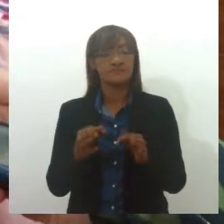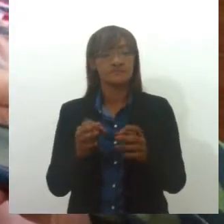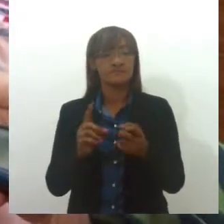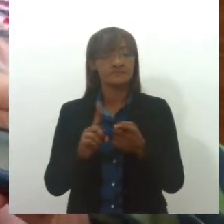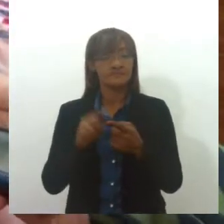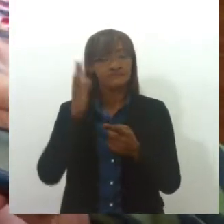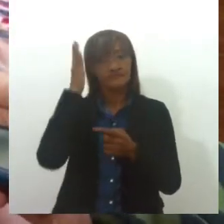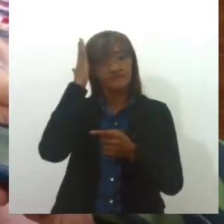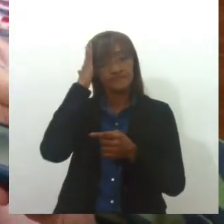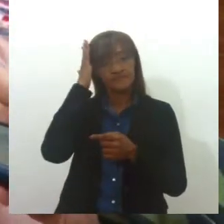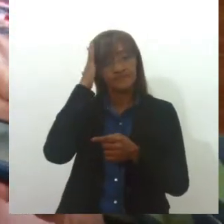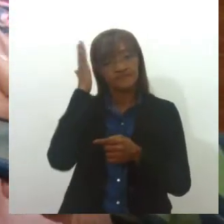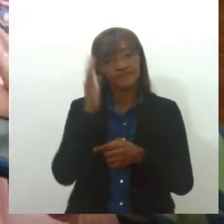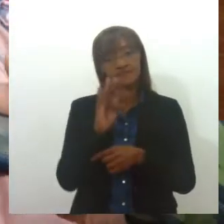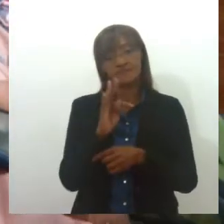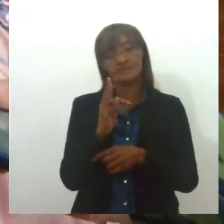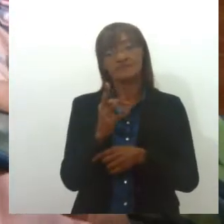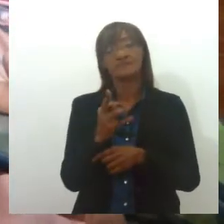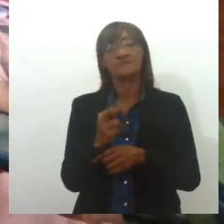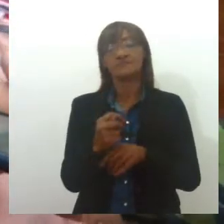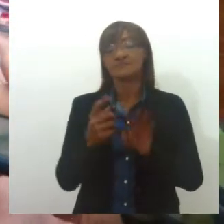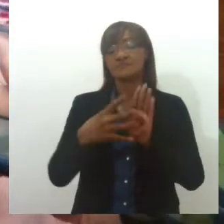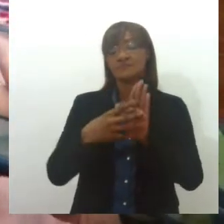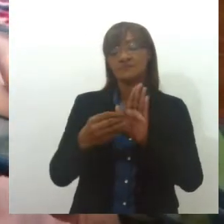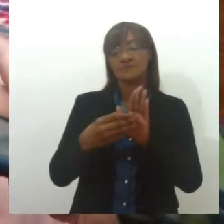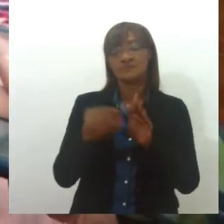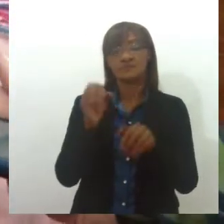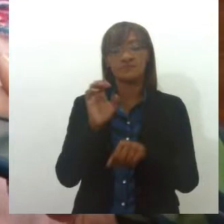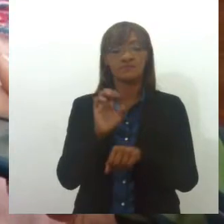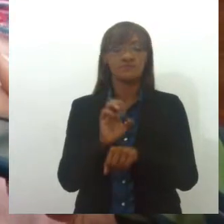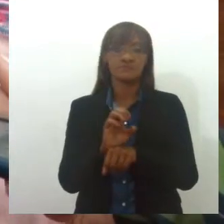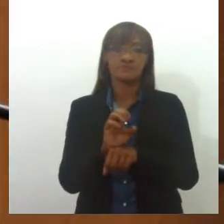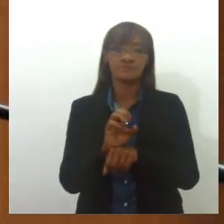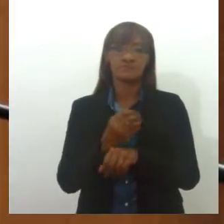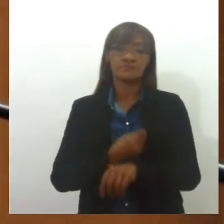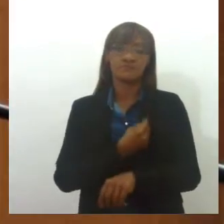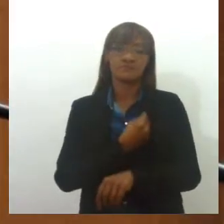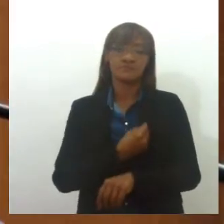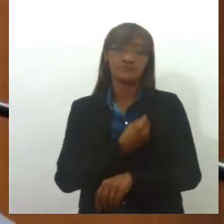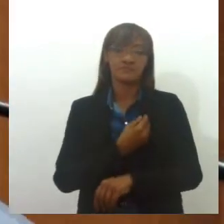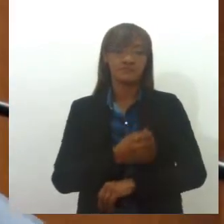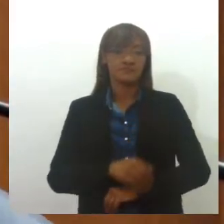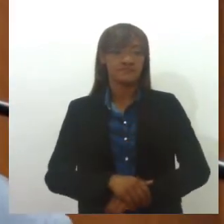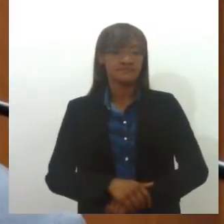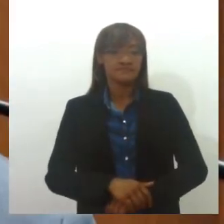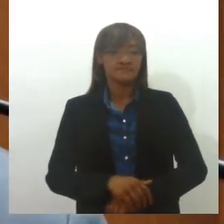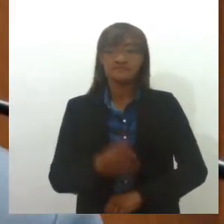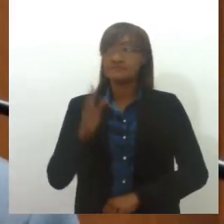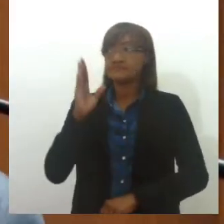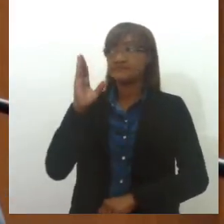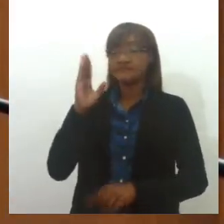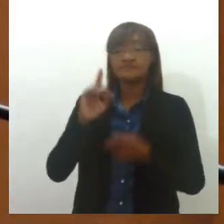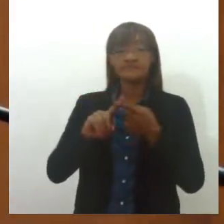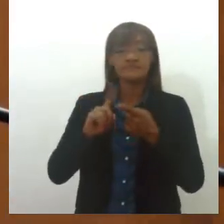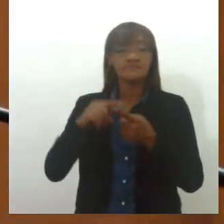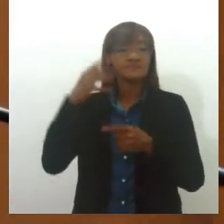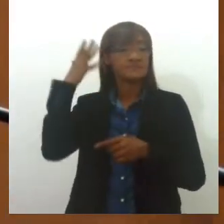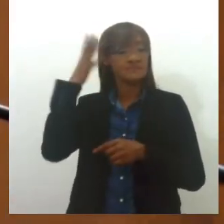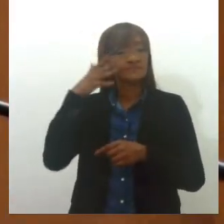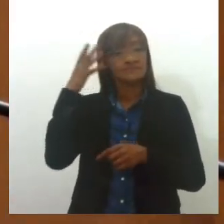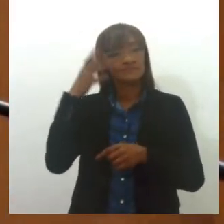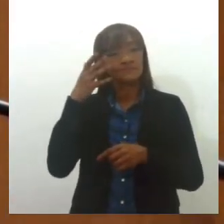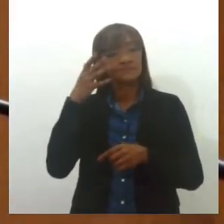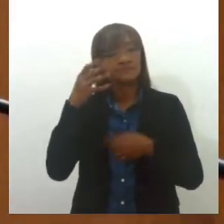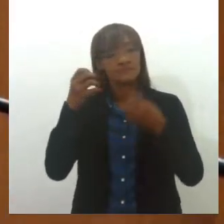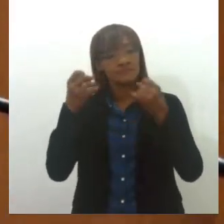tudo que é o modelo de Estado, de sociedade que nós vivemos. William também palestrou durante a audiência e falou sobre a falta de